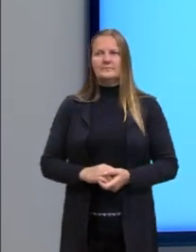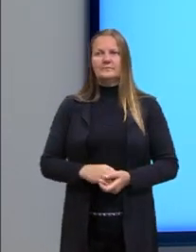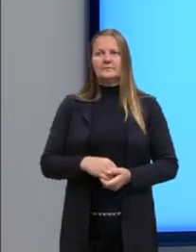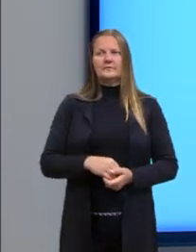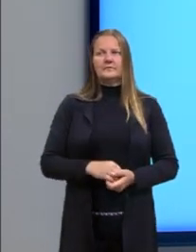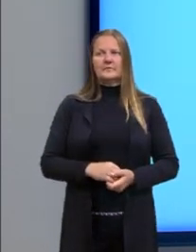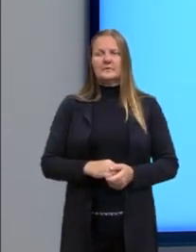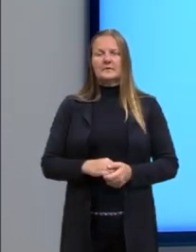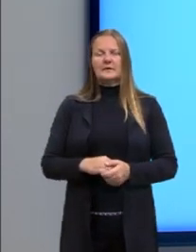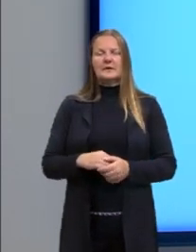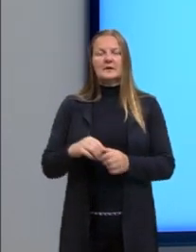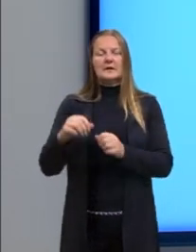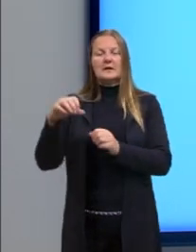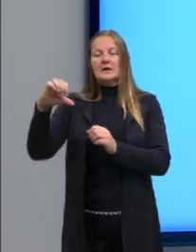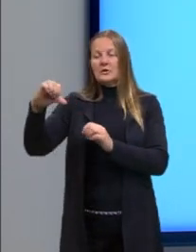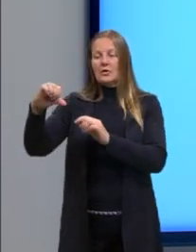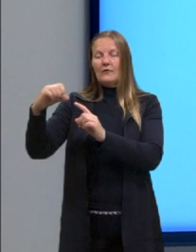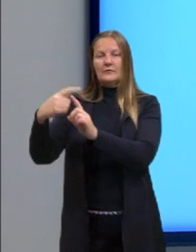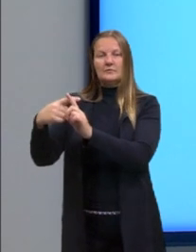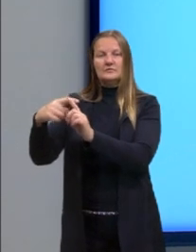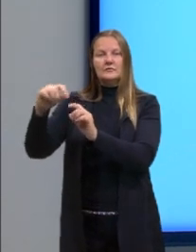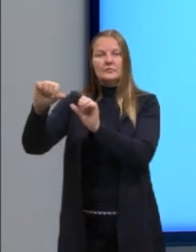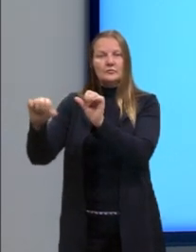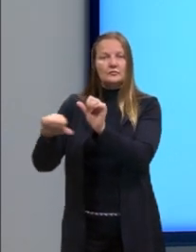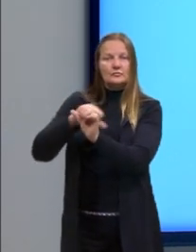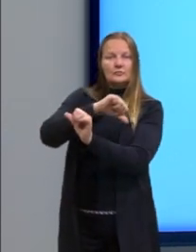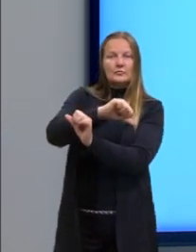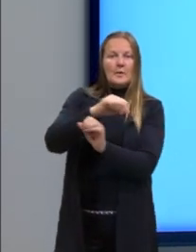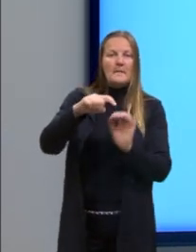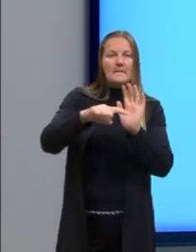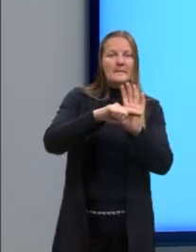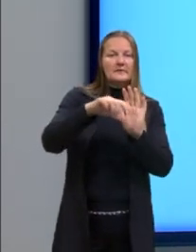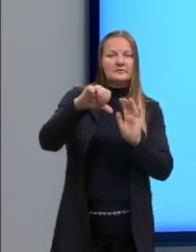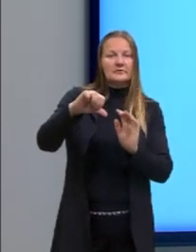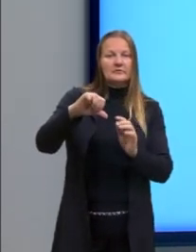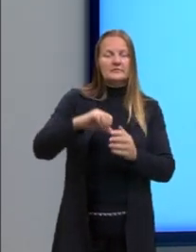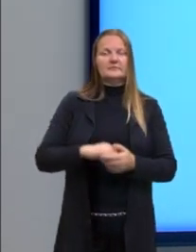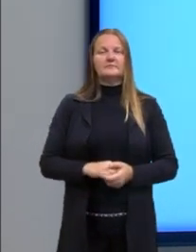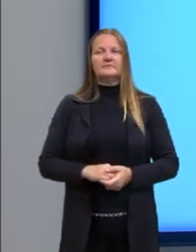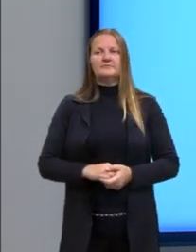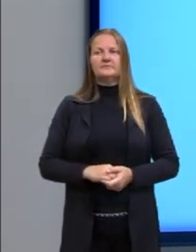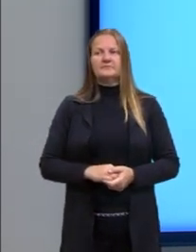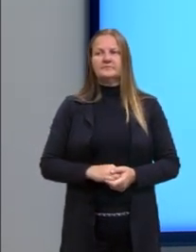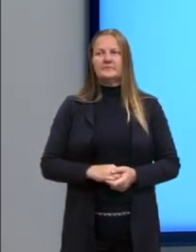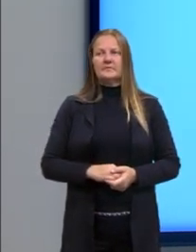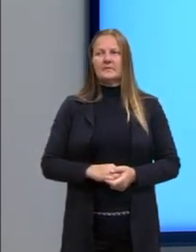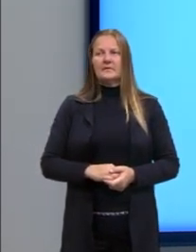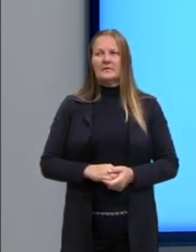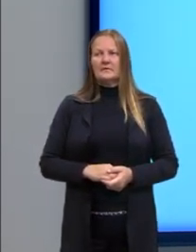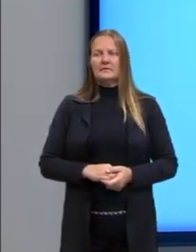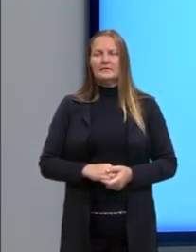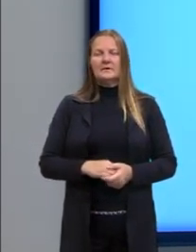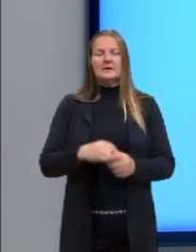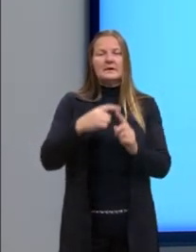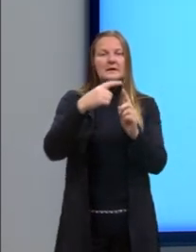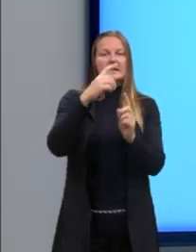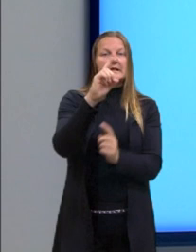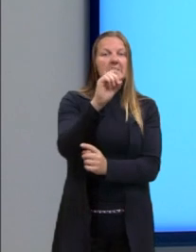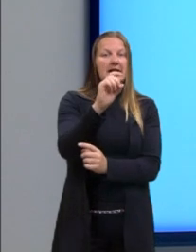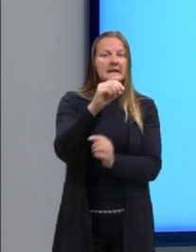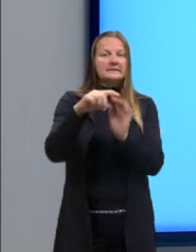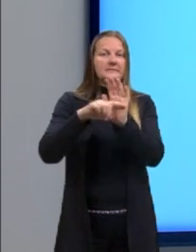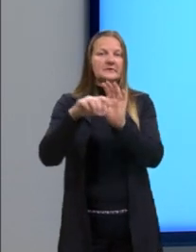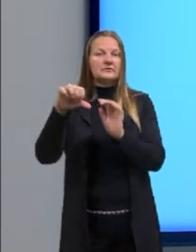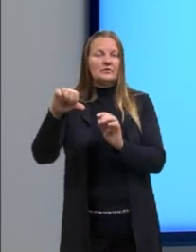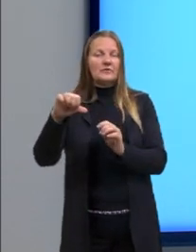menos 9. E no final, igual a zero. Aí nós temos o mais 10, o menos 9. Também